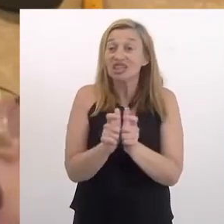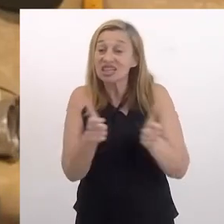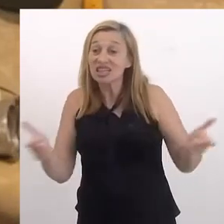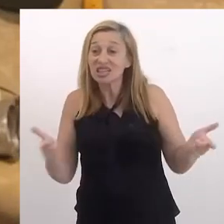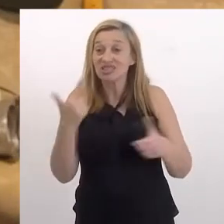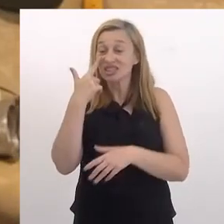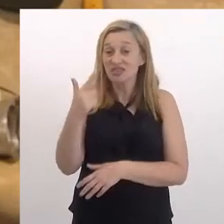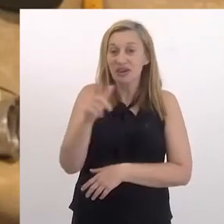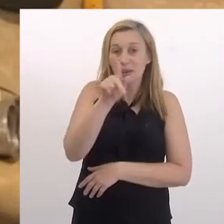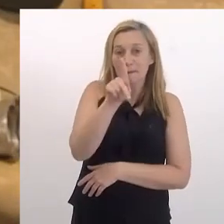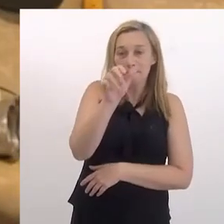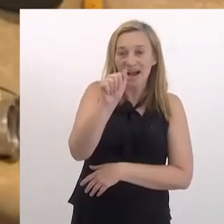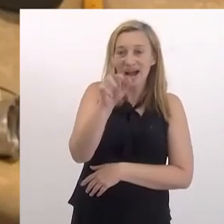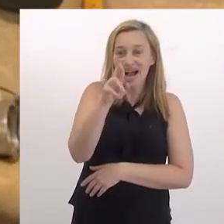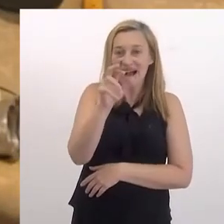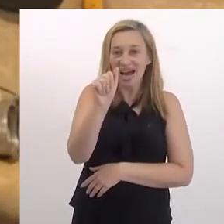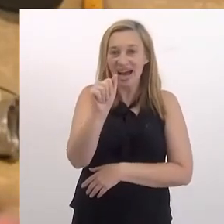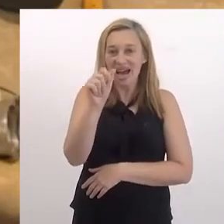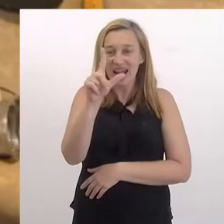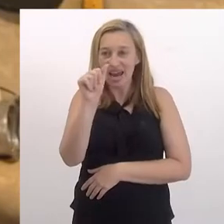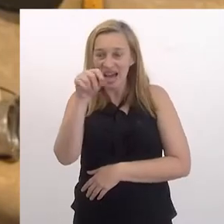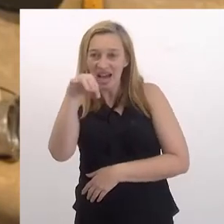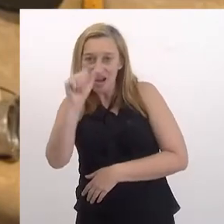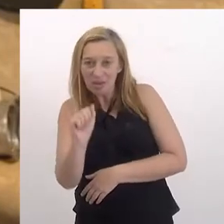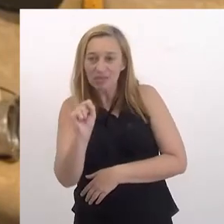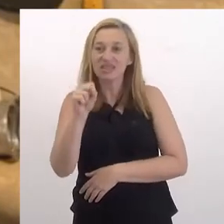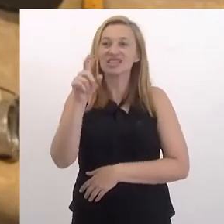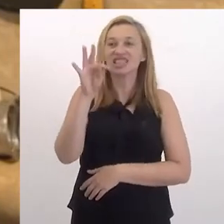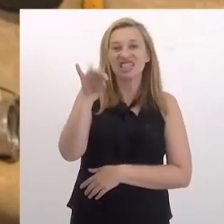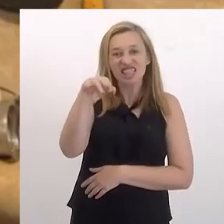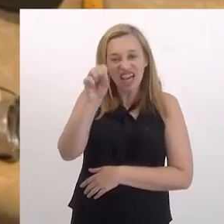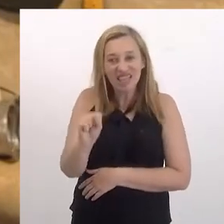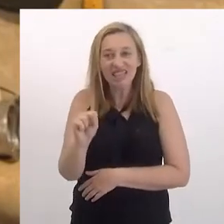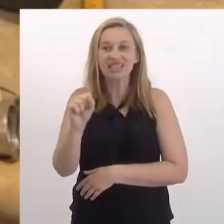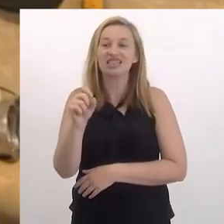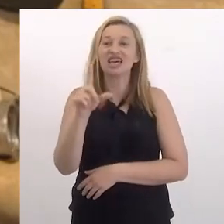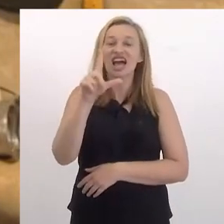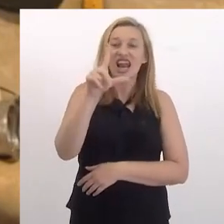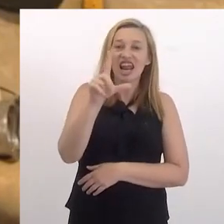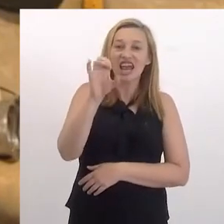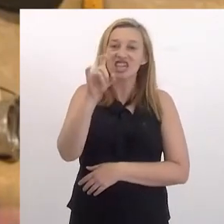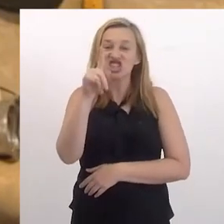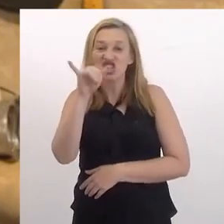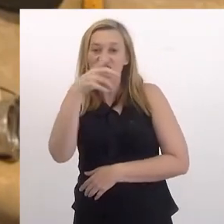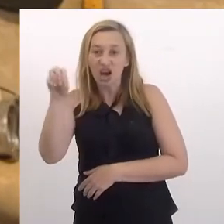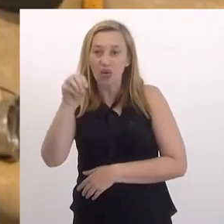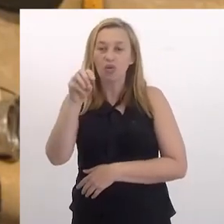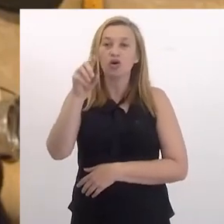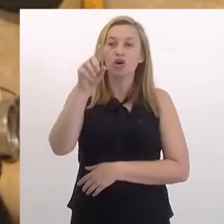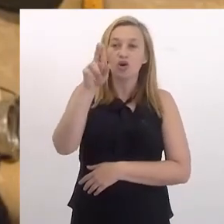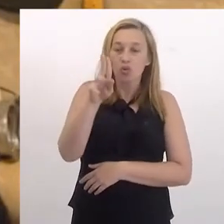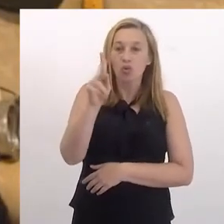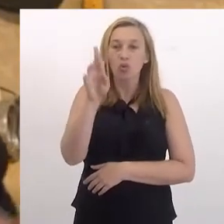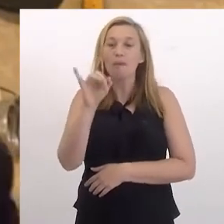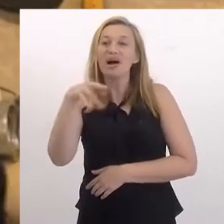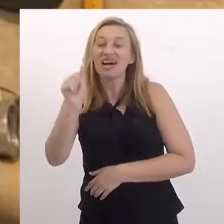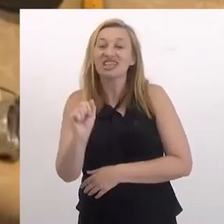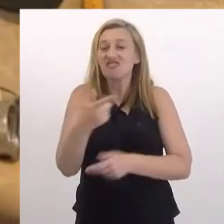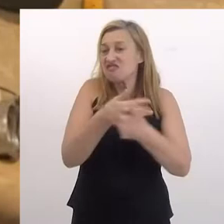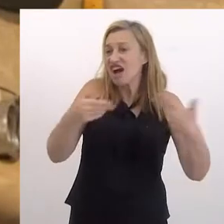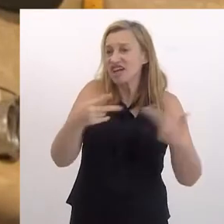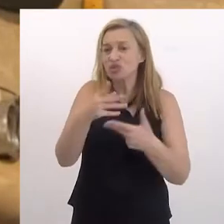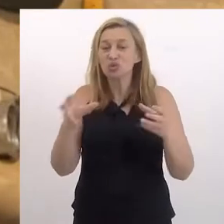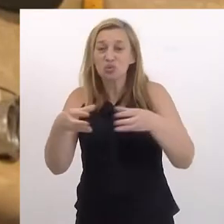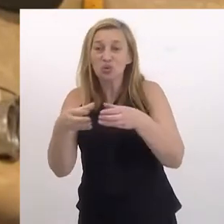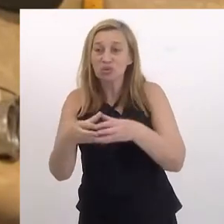que aí você tem talentos como Paralamas, Titãs, Kid de Abelha, Barão Vermelho, Legião Urbana. É uma infinidade